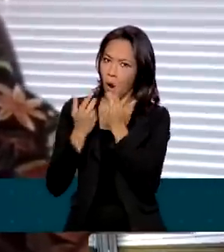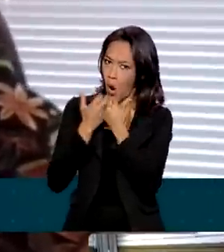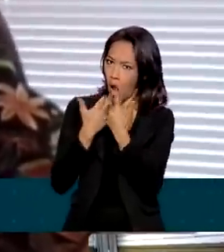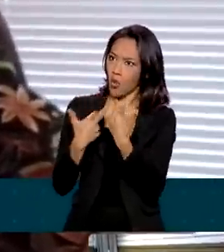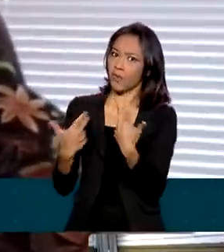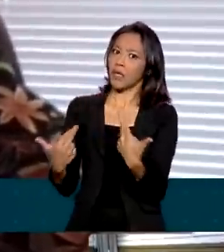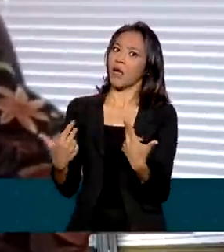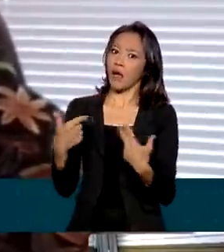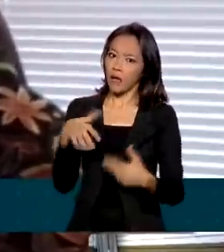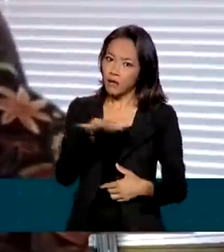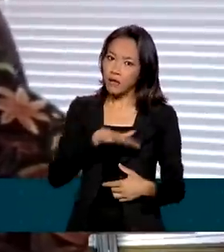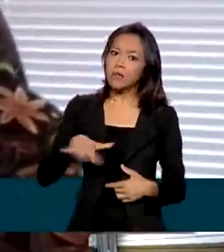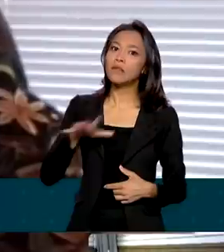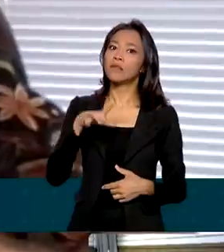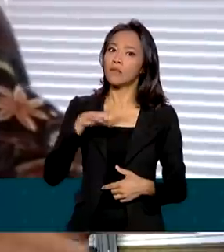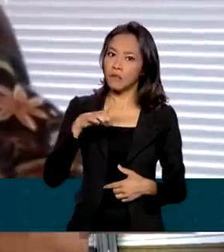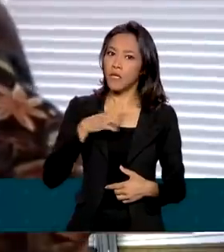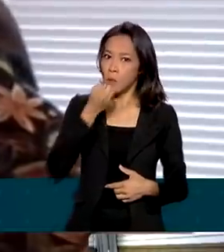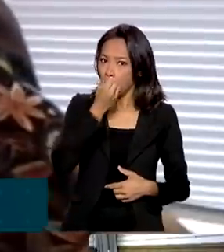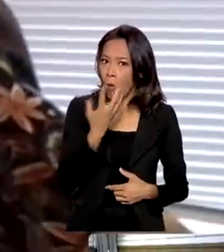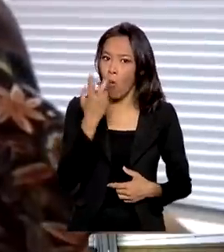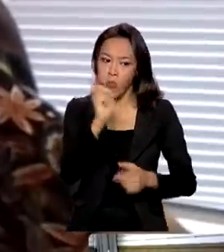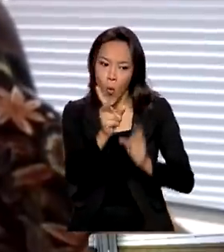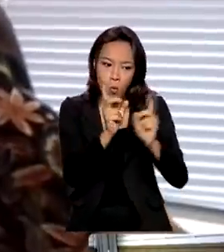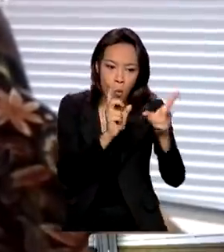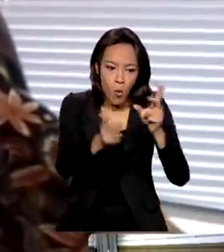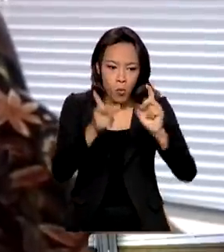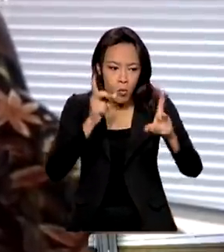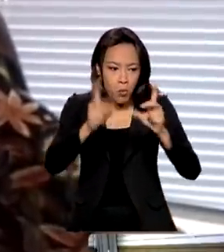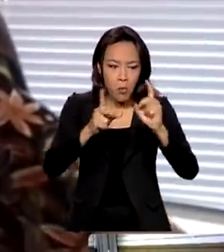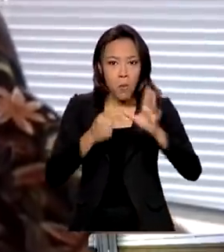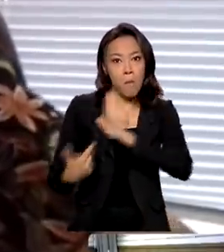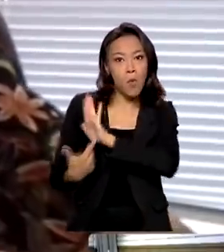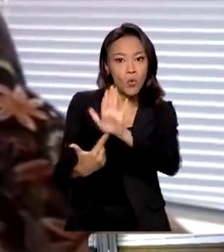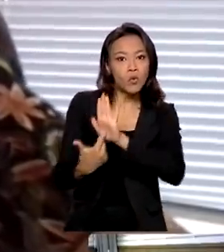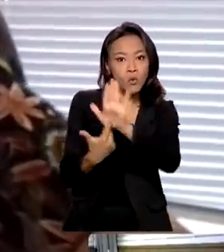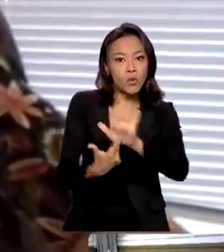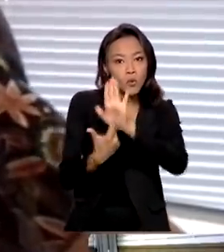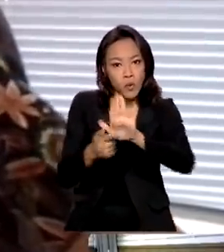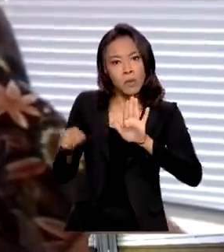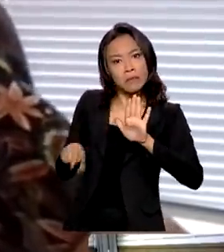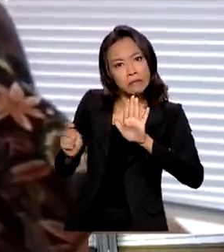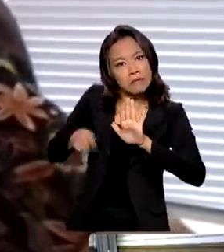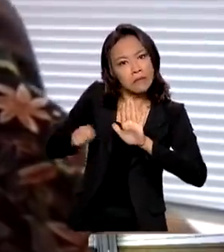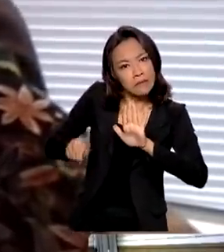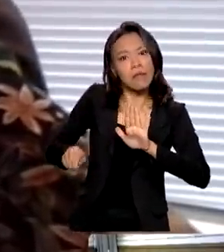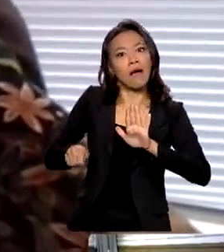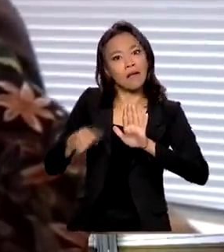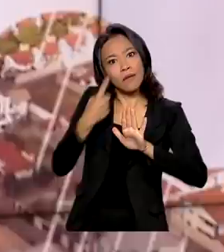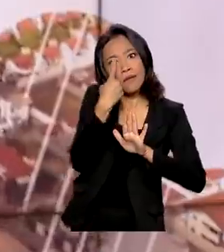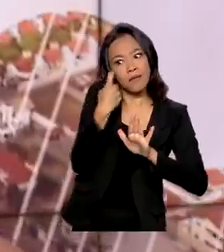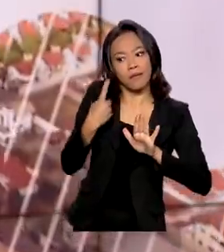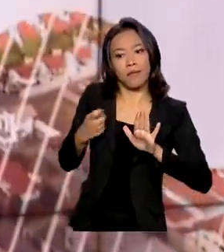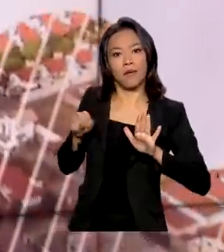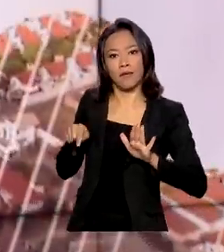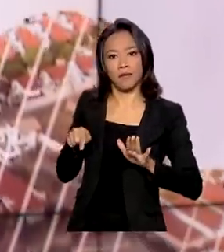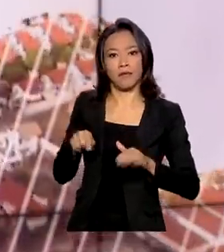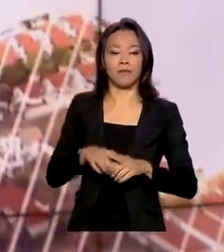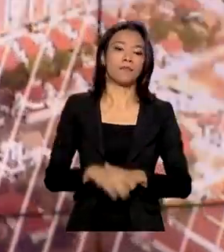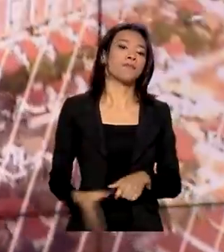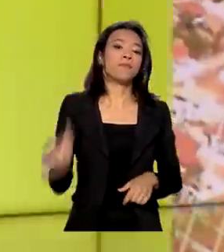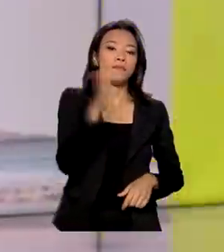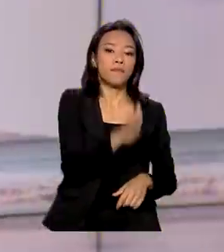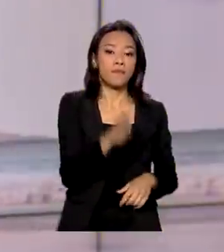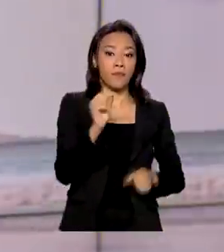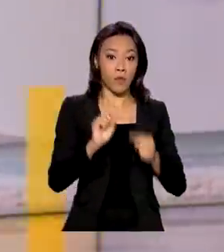já tem algum nível de mercado, que o mercado já mostrou que aquele produto é viável, é de interesse. O